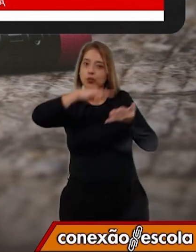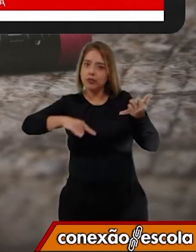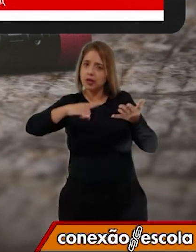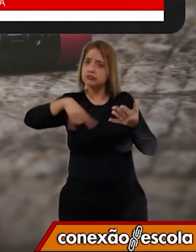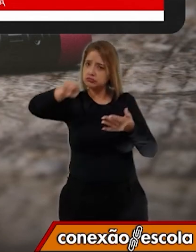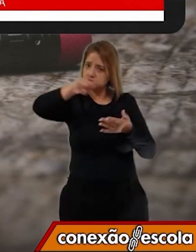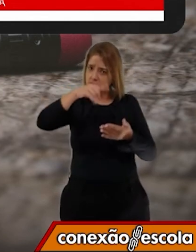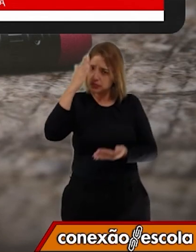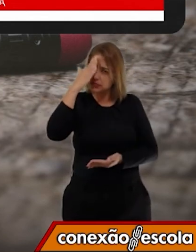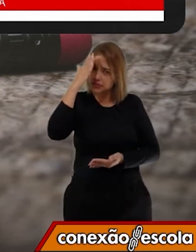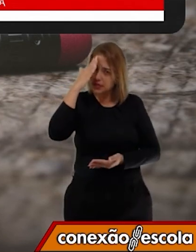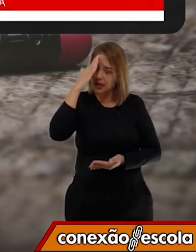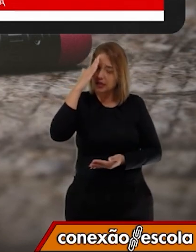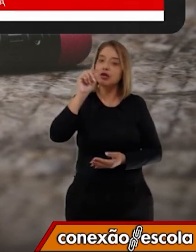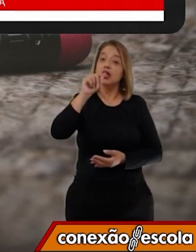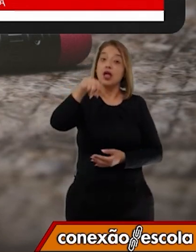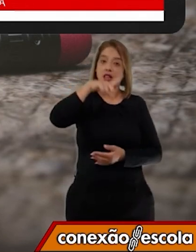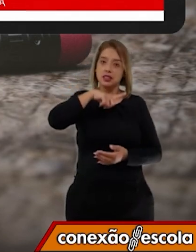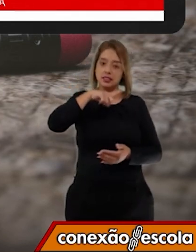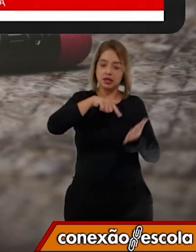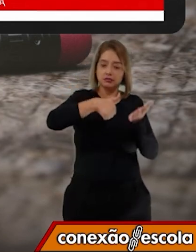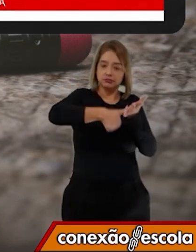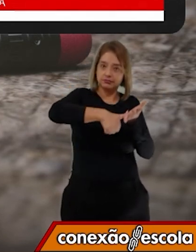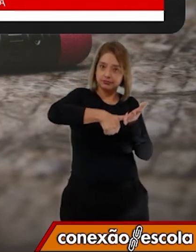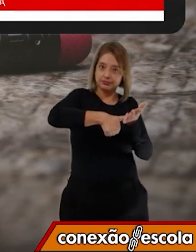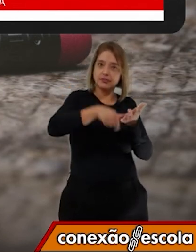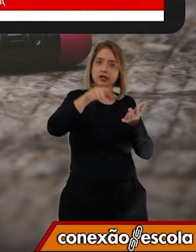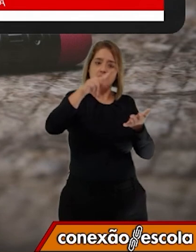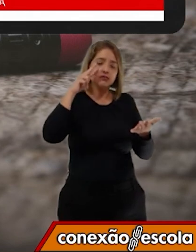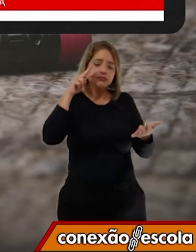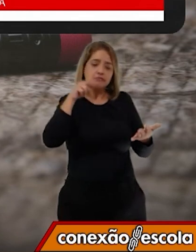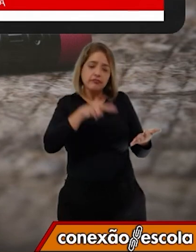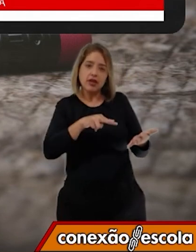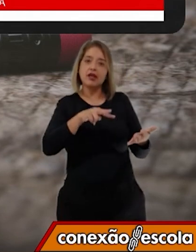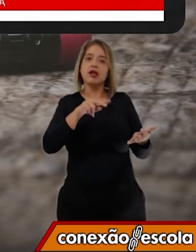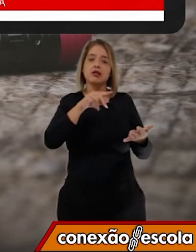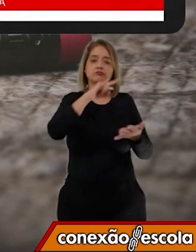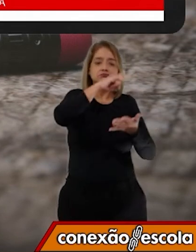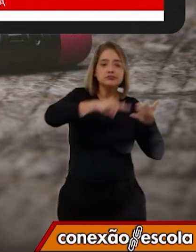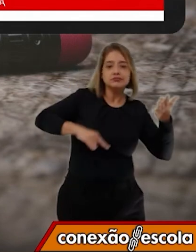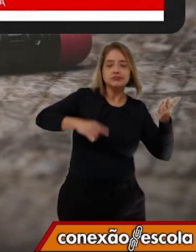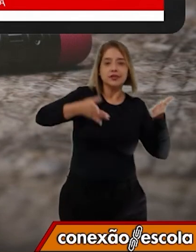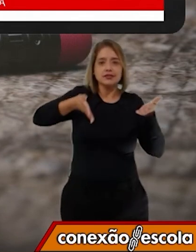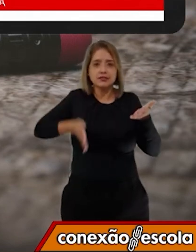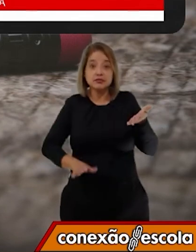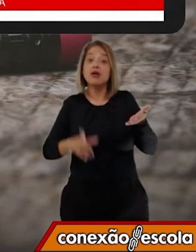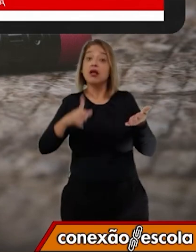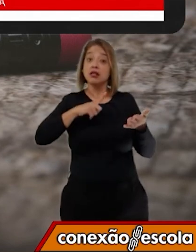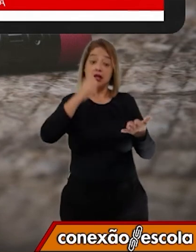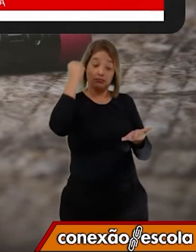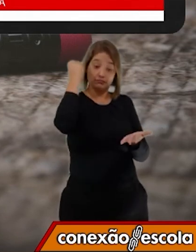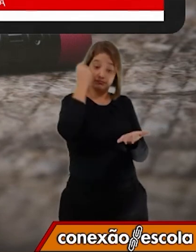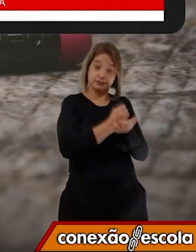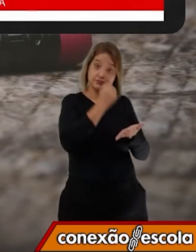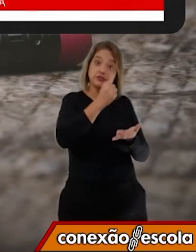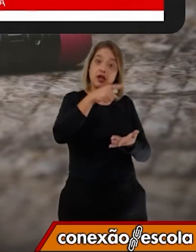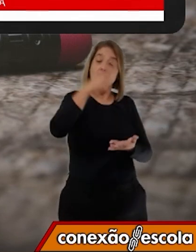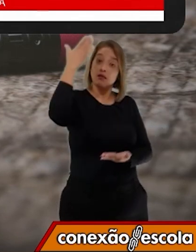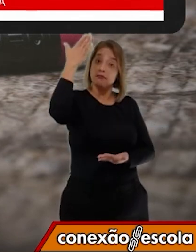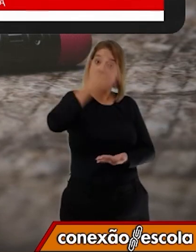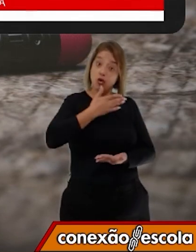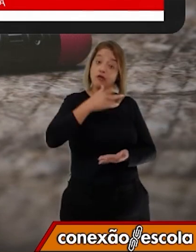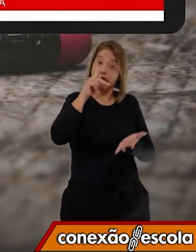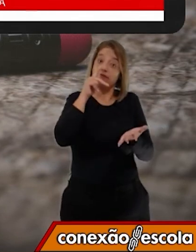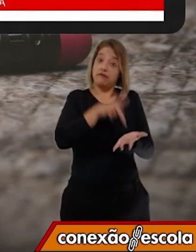Sabia que quando você pega sua carteira de identidade, sua certidão de nascimento, está lá o carimbo para provar que